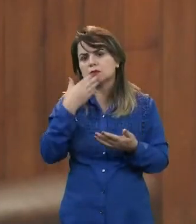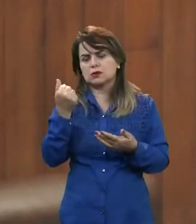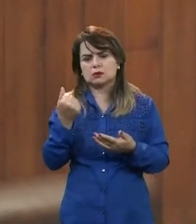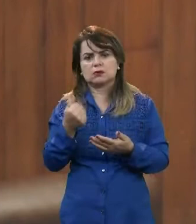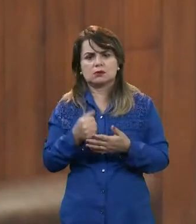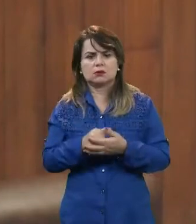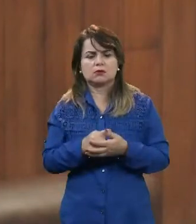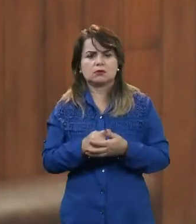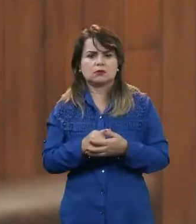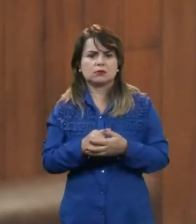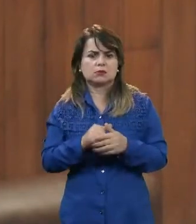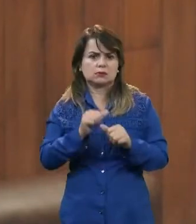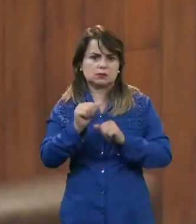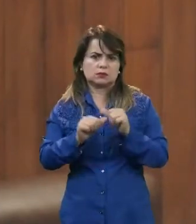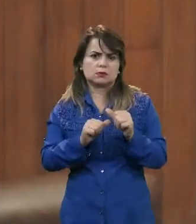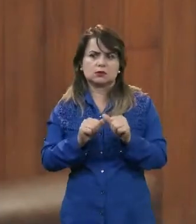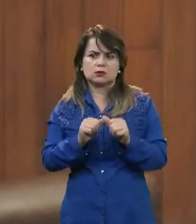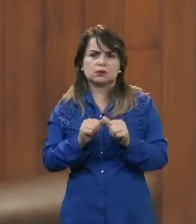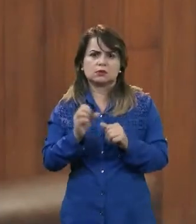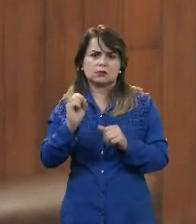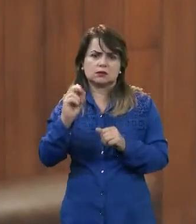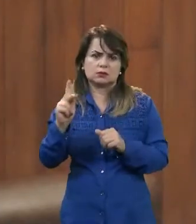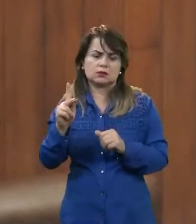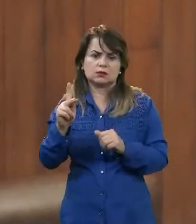maneira. Ok? Obrigado.